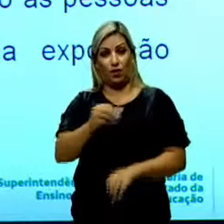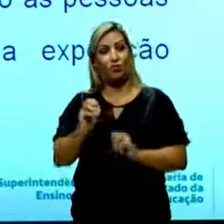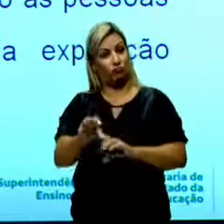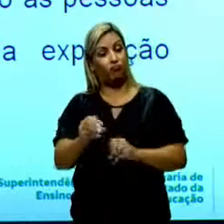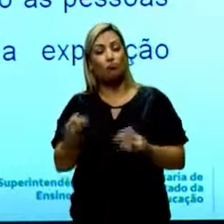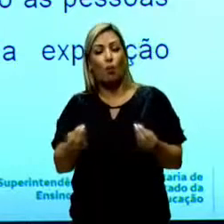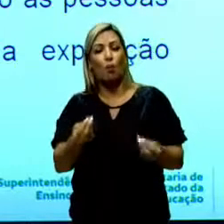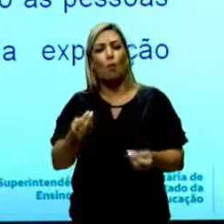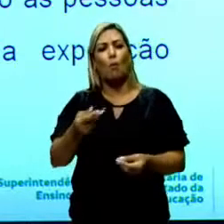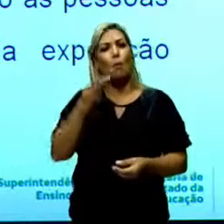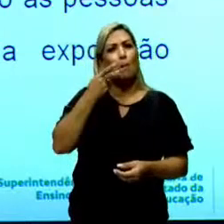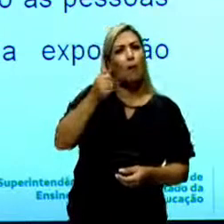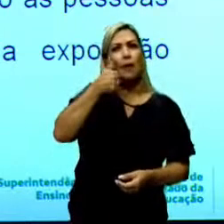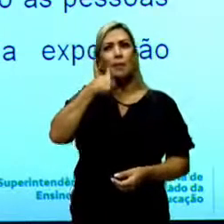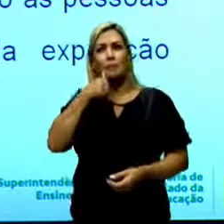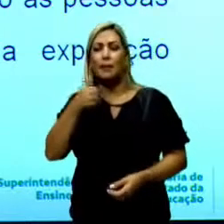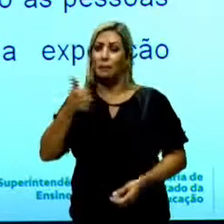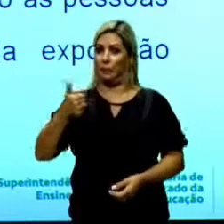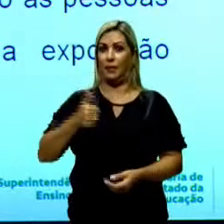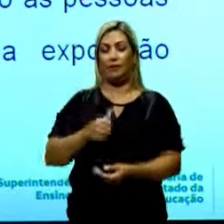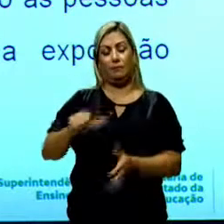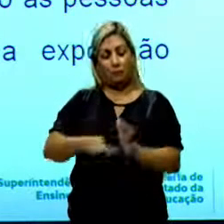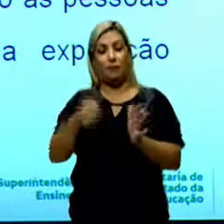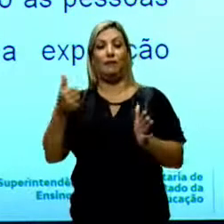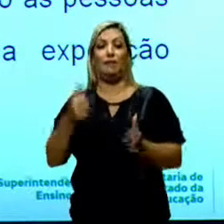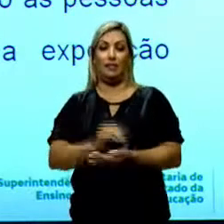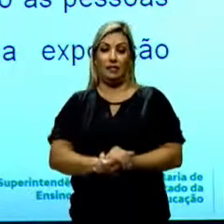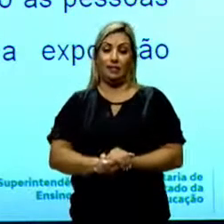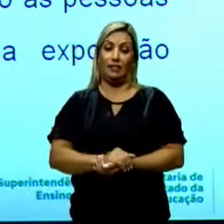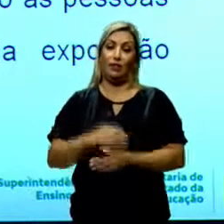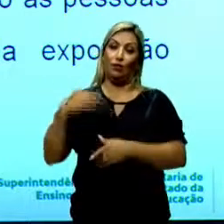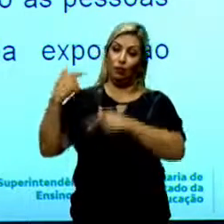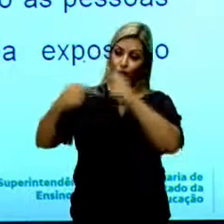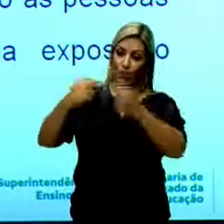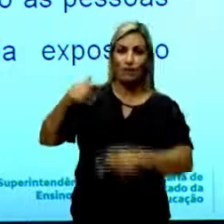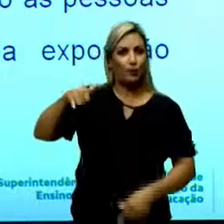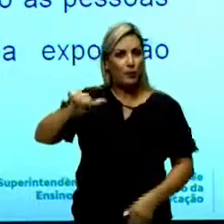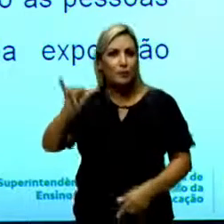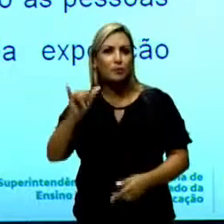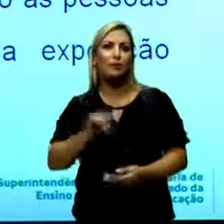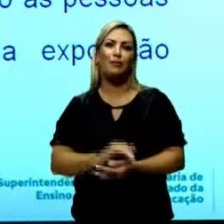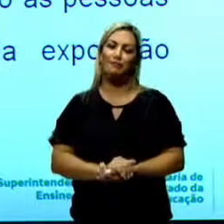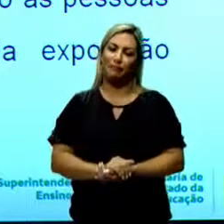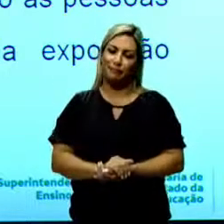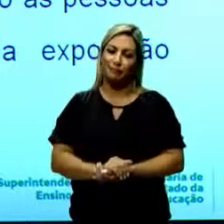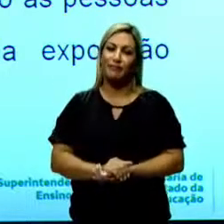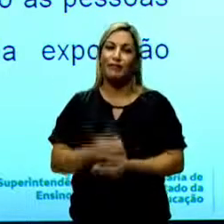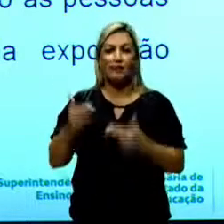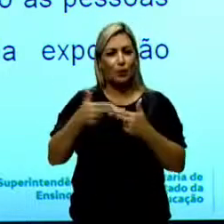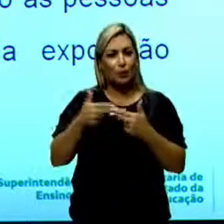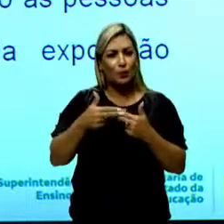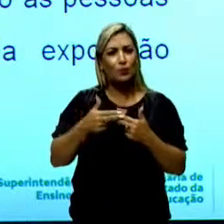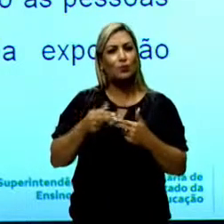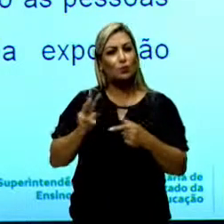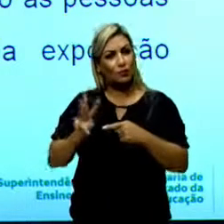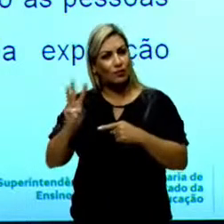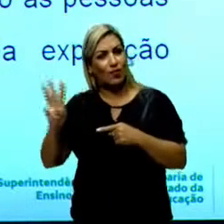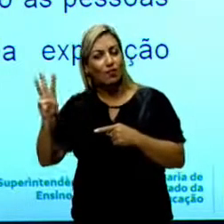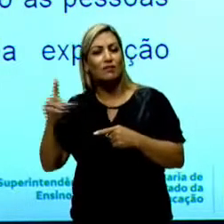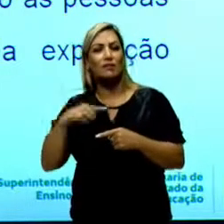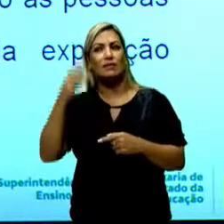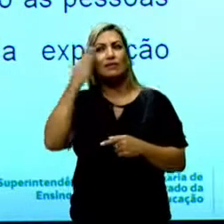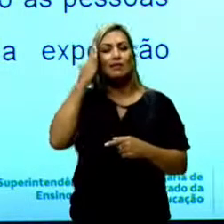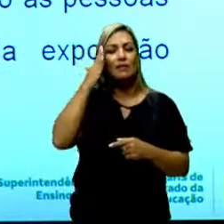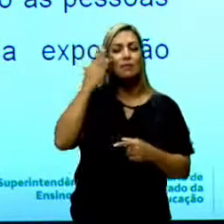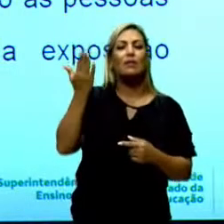Muitos são pais e mães de primeira viagem, frutos da geração Y, e usam esses canais para